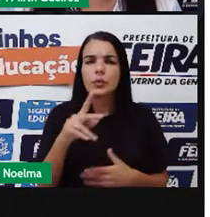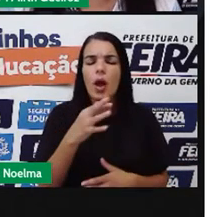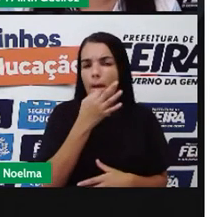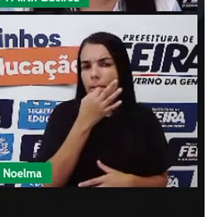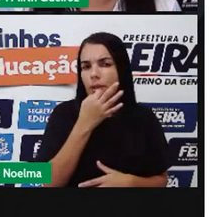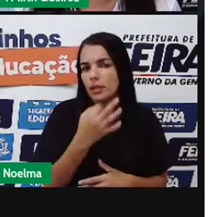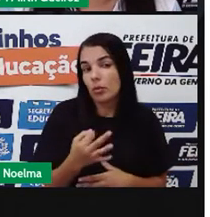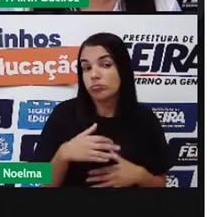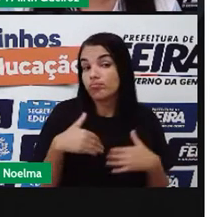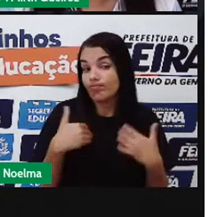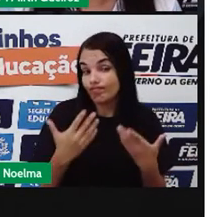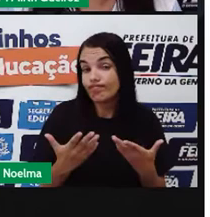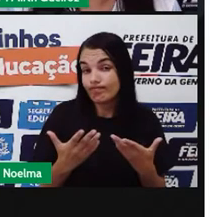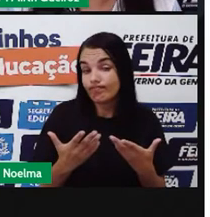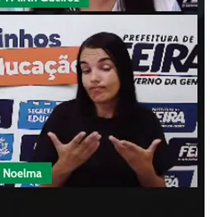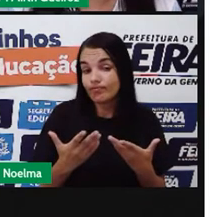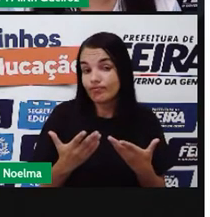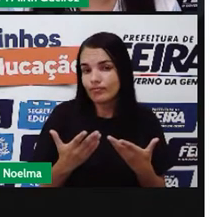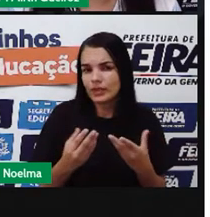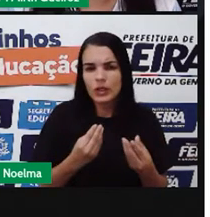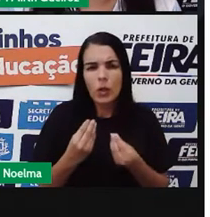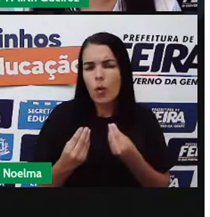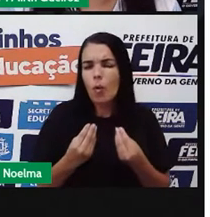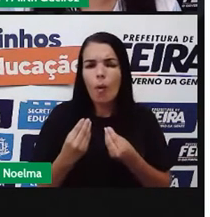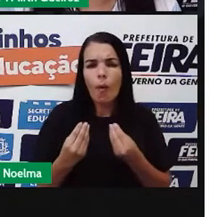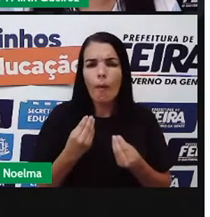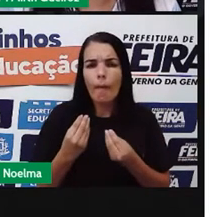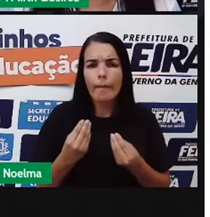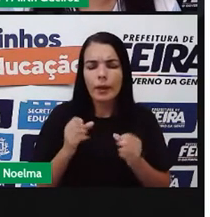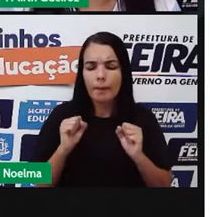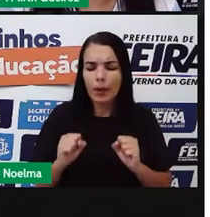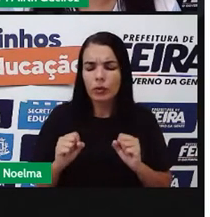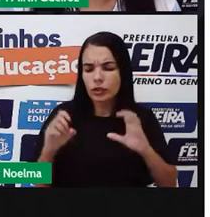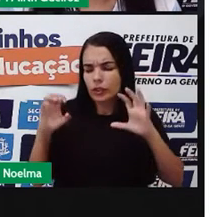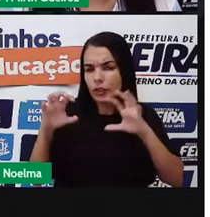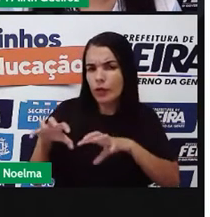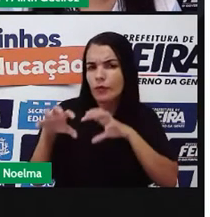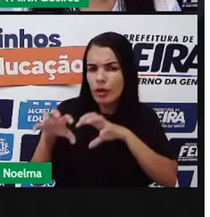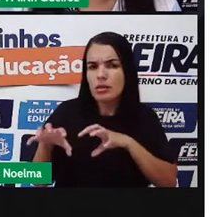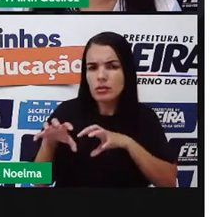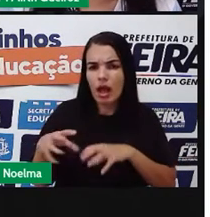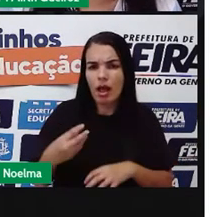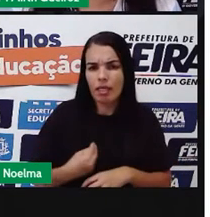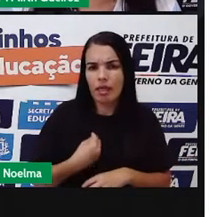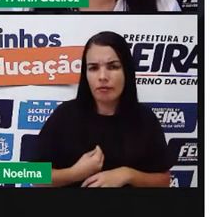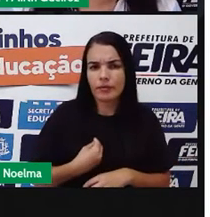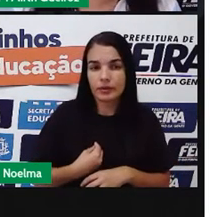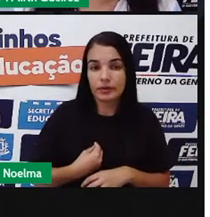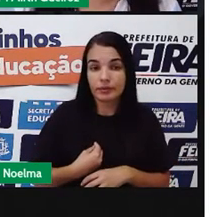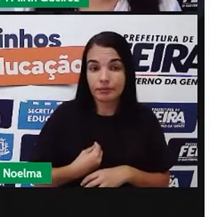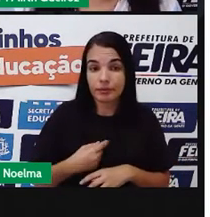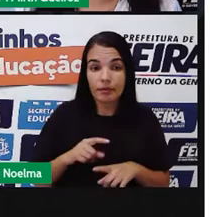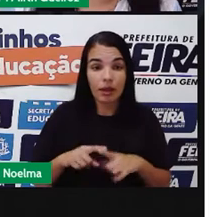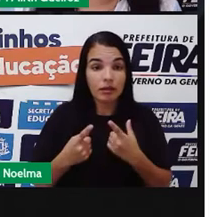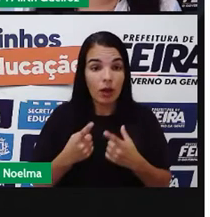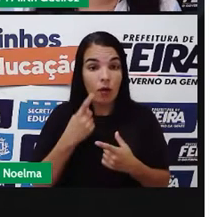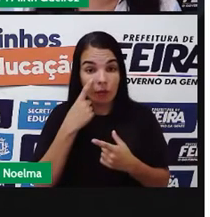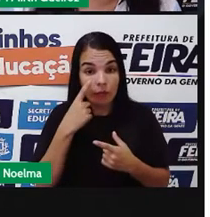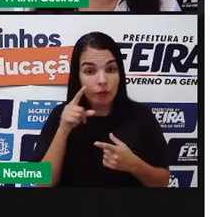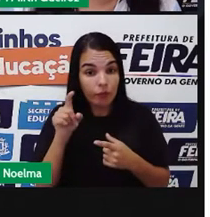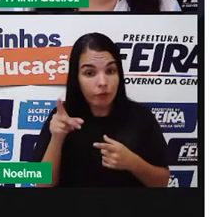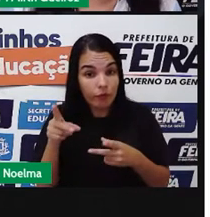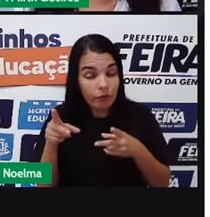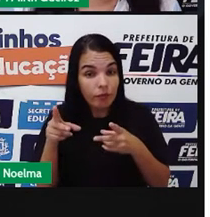em relação a isso? De que forma que isso influencia? A gente viu que o saneamento básico está